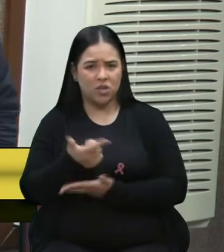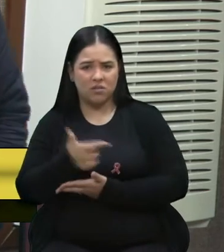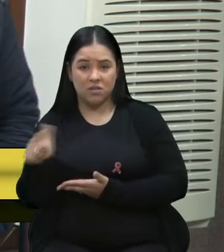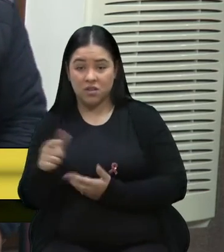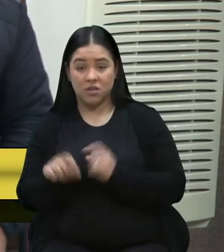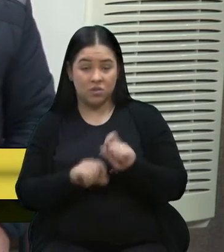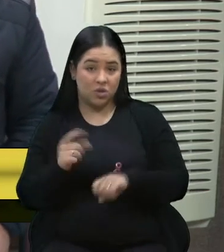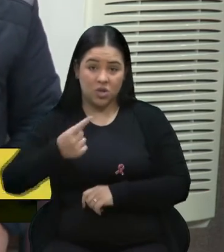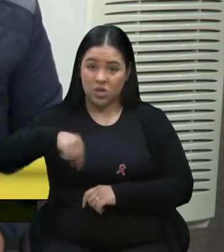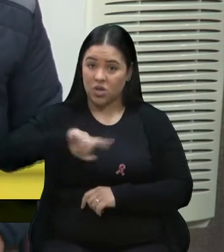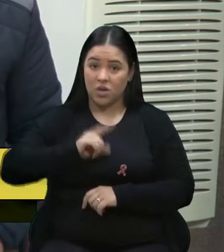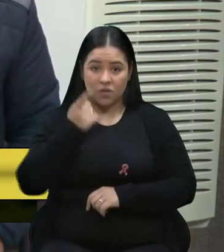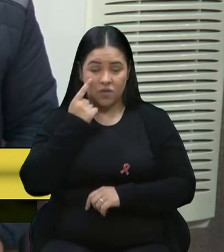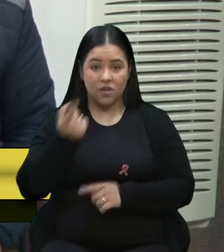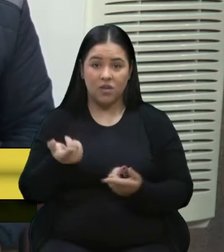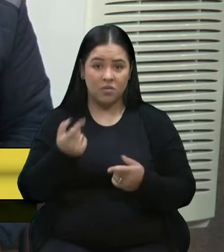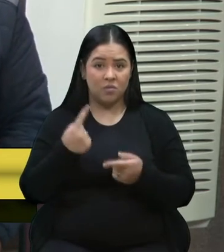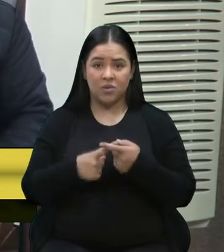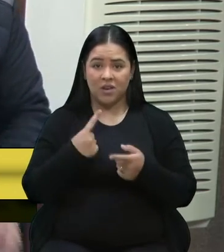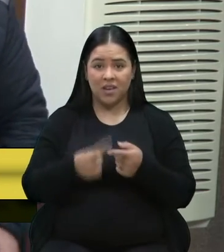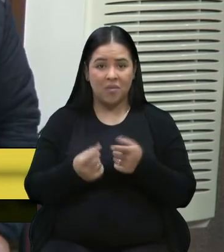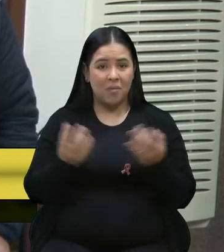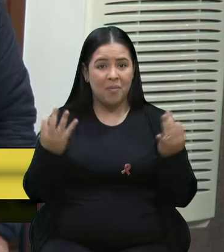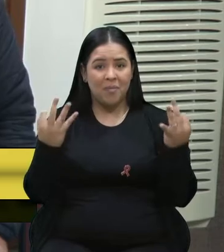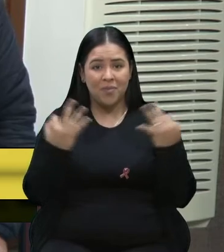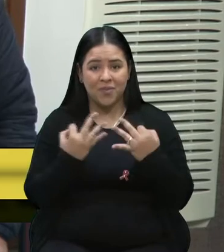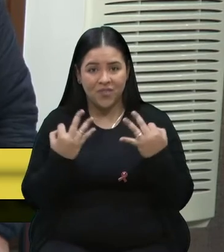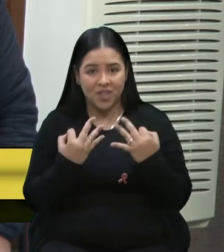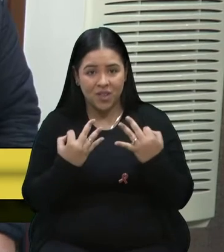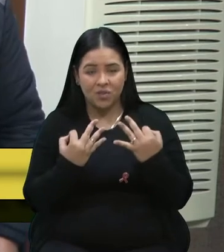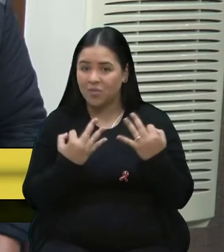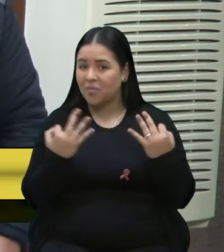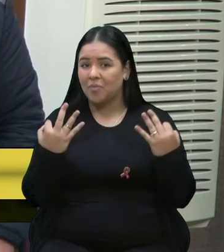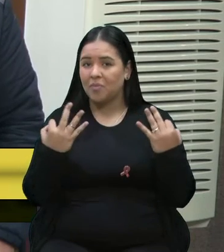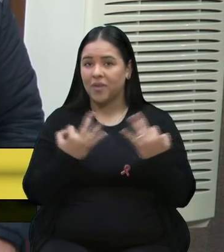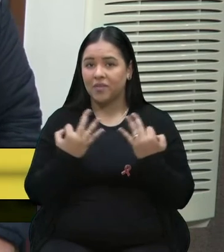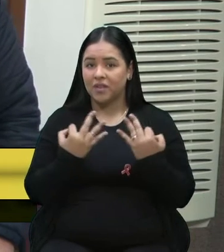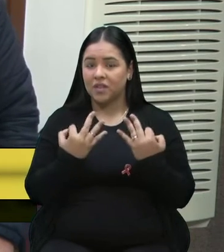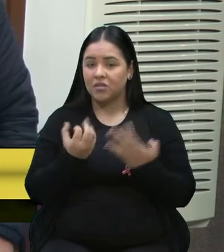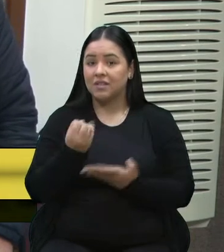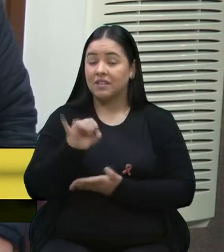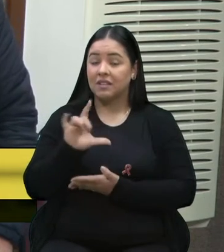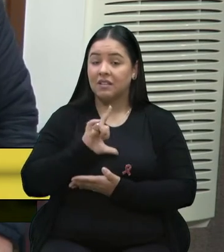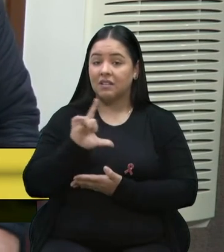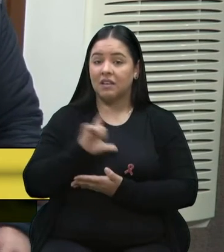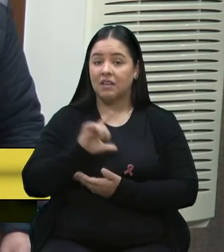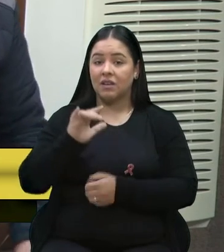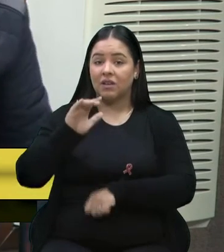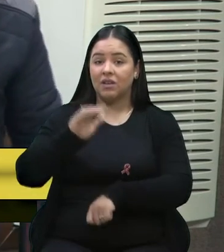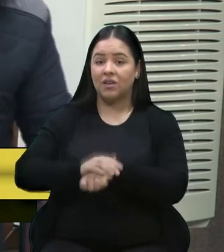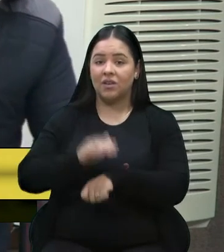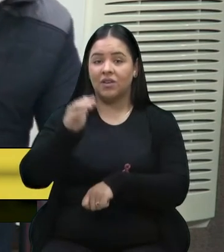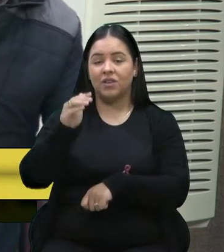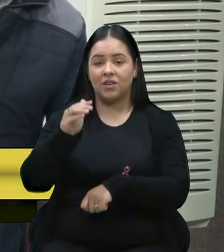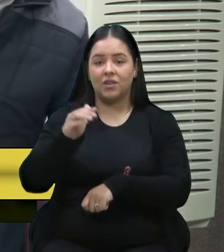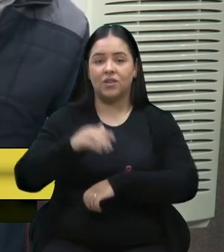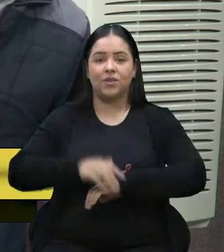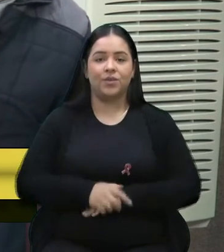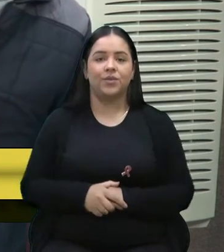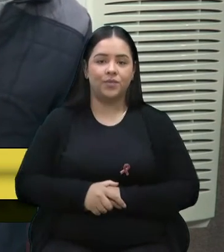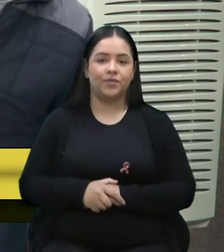Petrobras hoje. Que está um brinco, que está um brinco a Petrobras. Então, se tem culpado, se tem culpado